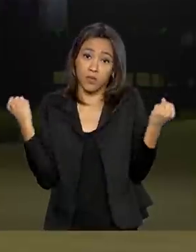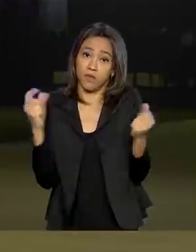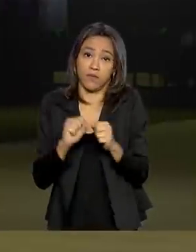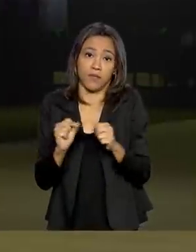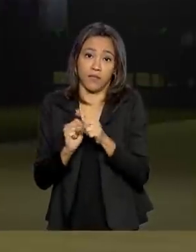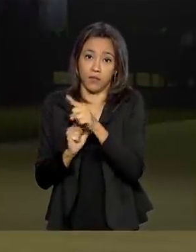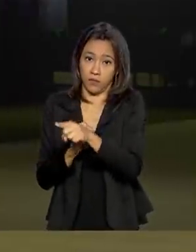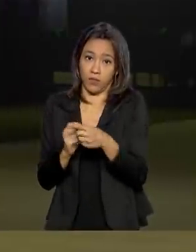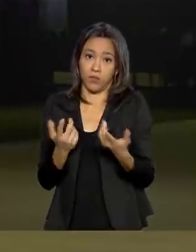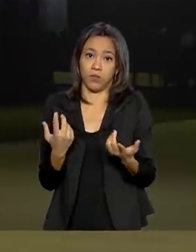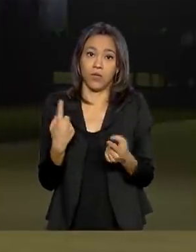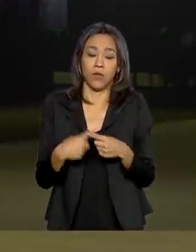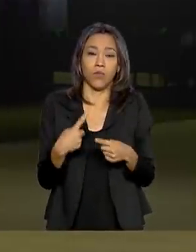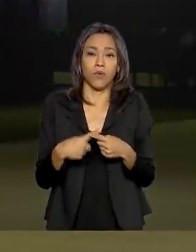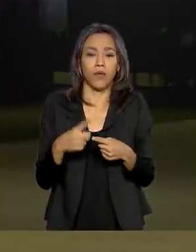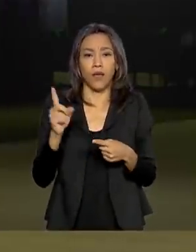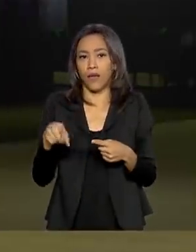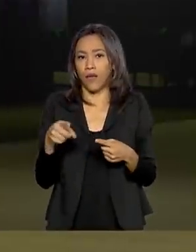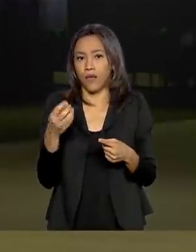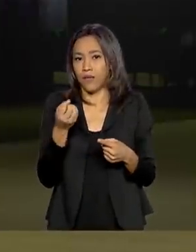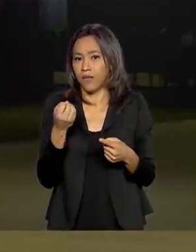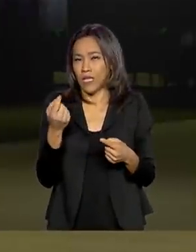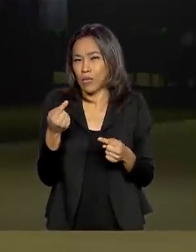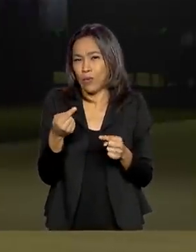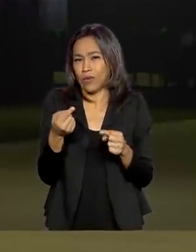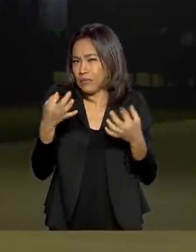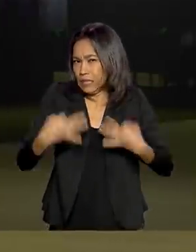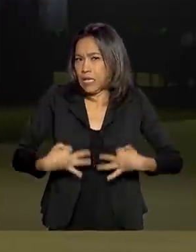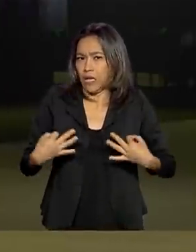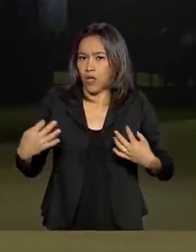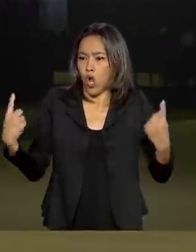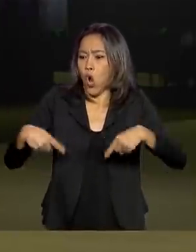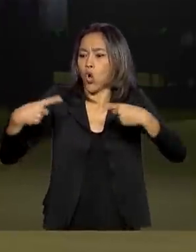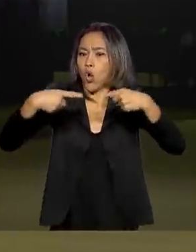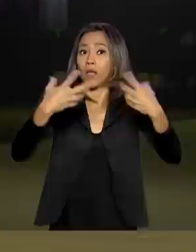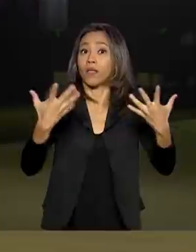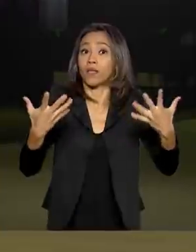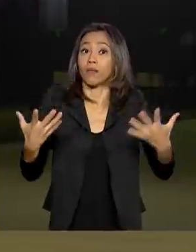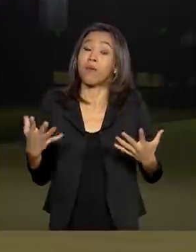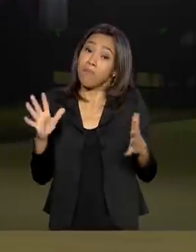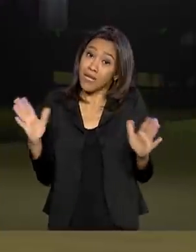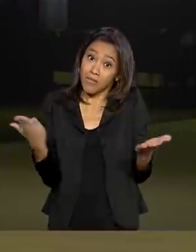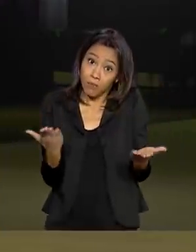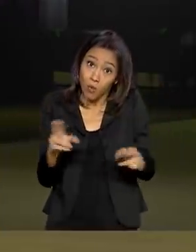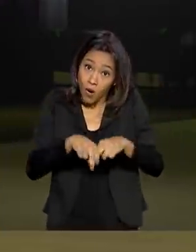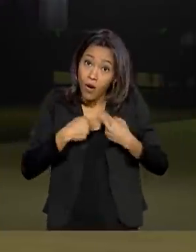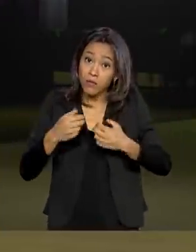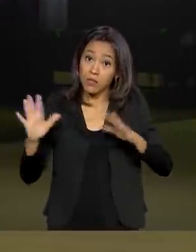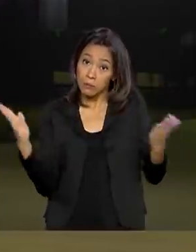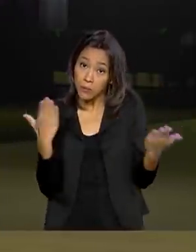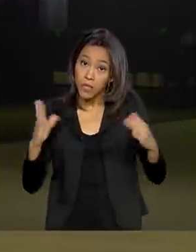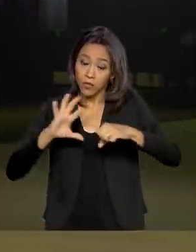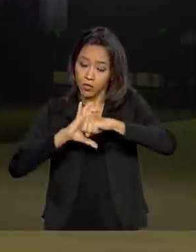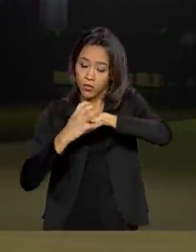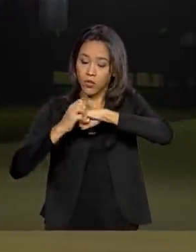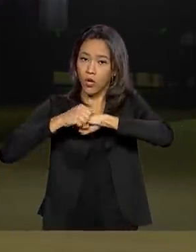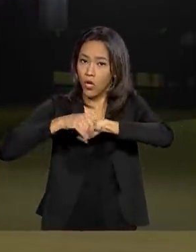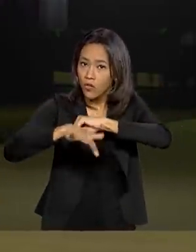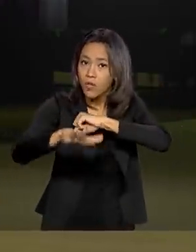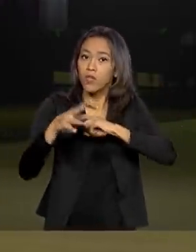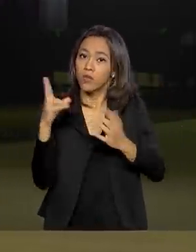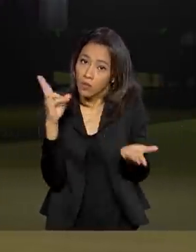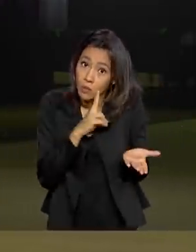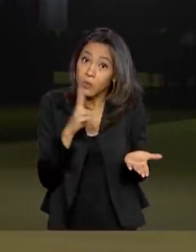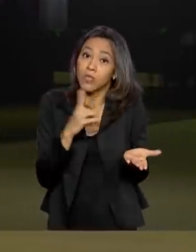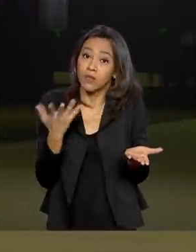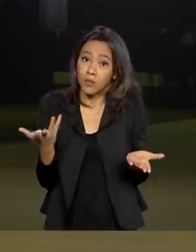Por ser uma... configurar uma prática anticoncorrencial, mas que, no momento de emergência, é muito adequado. Então, para garantir o mínimo de viabilidade